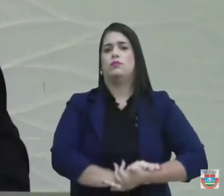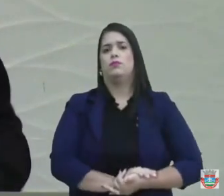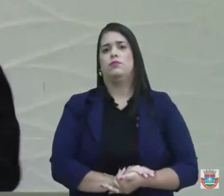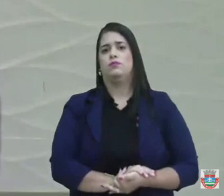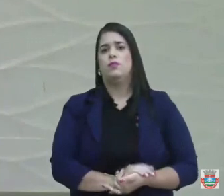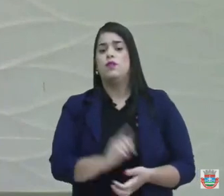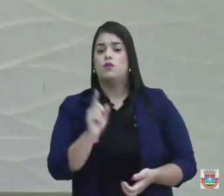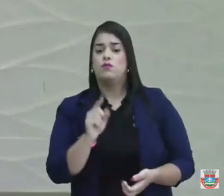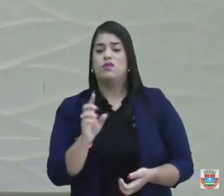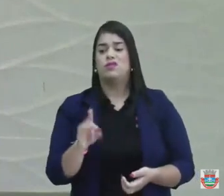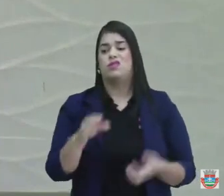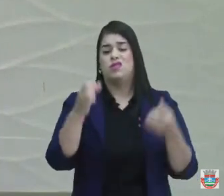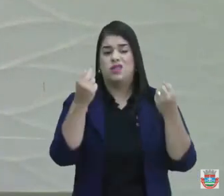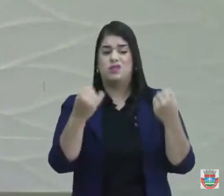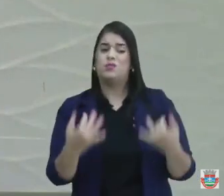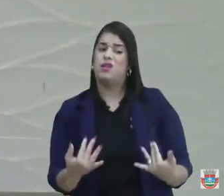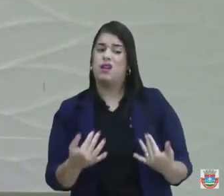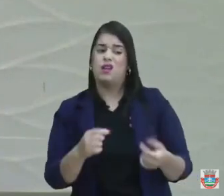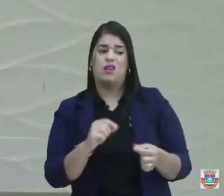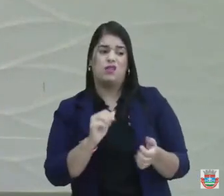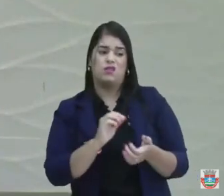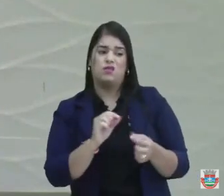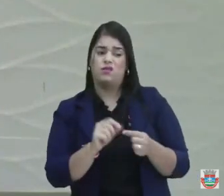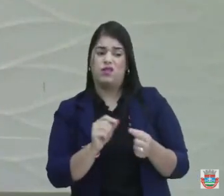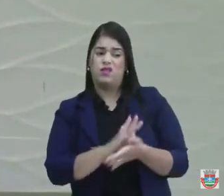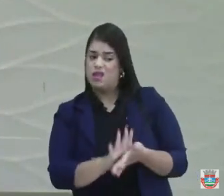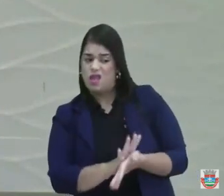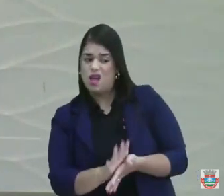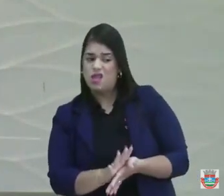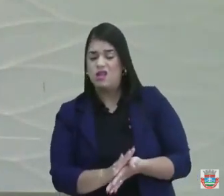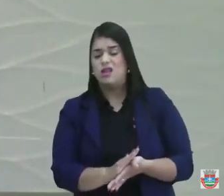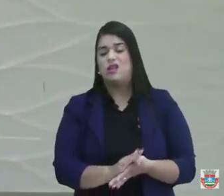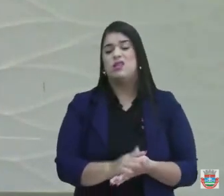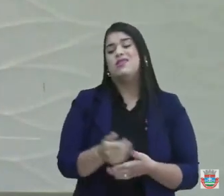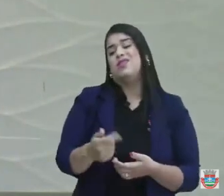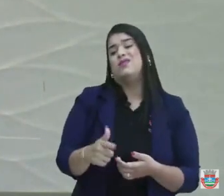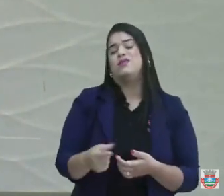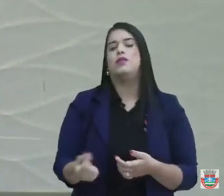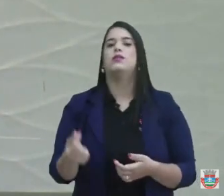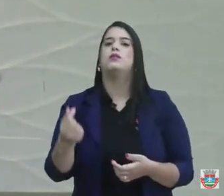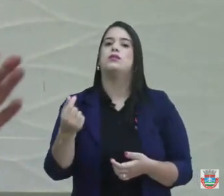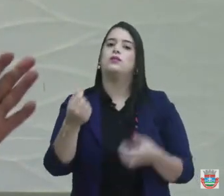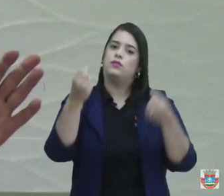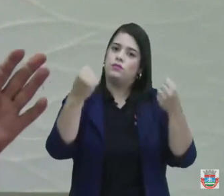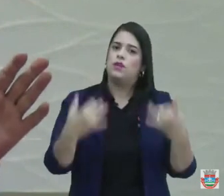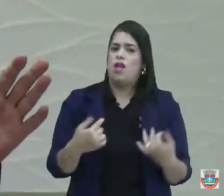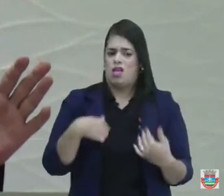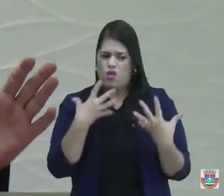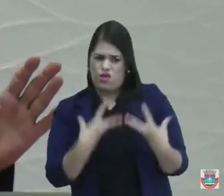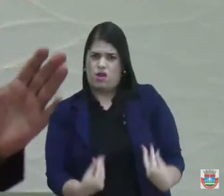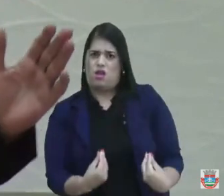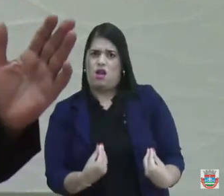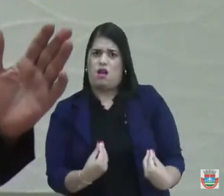Você só tem como justificar não fazer quando não existe o dinheiro. Aí você vem, justifica e eu vou aceitar.